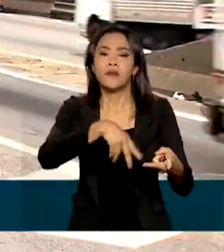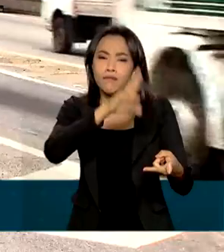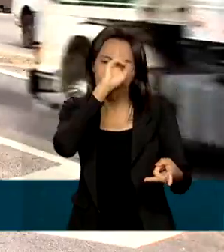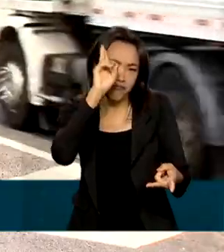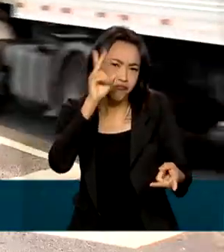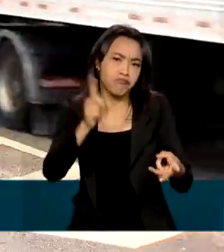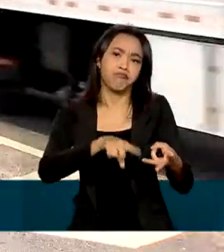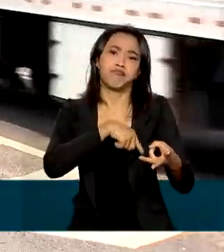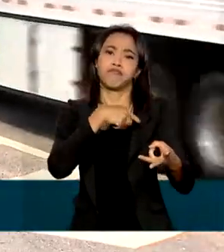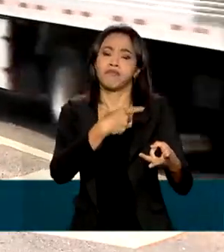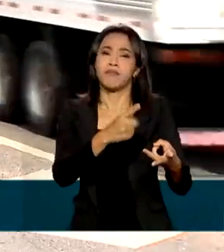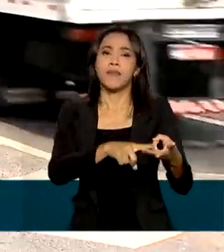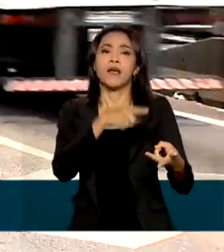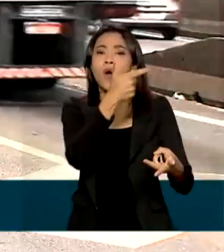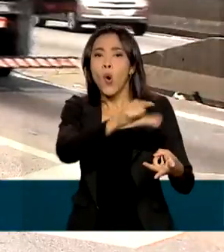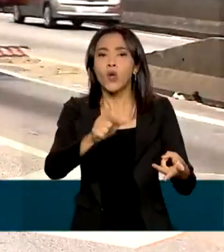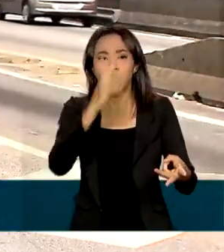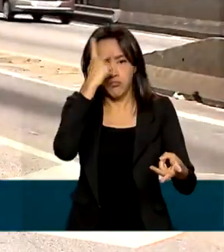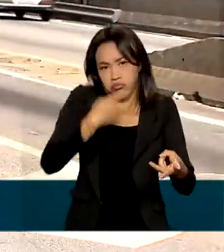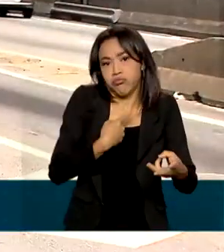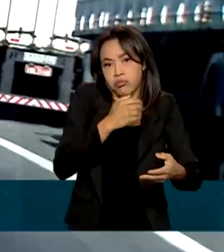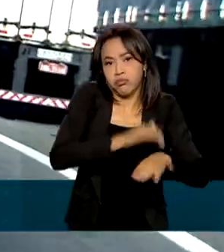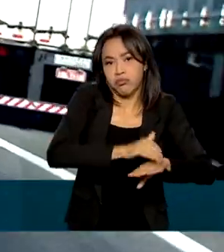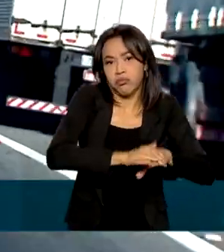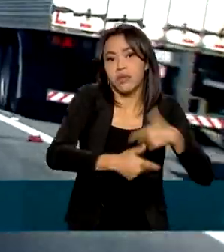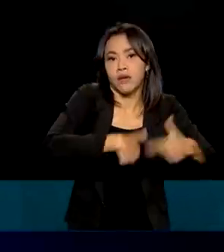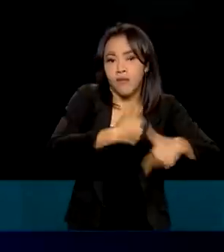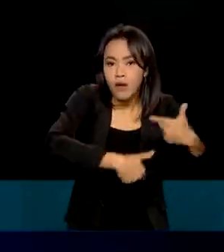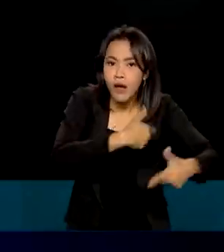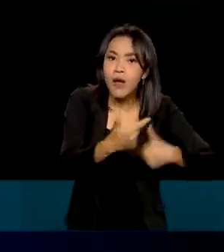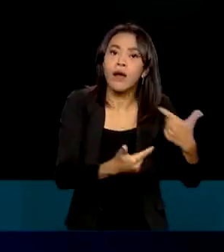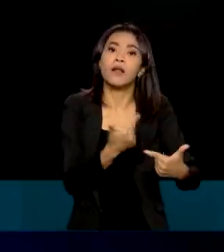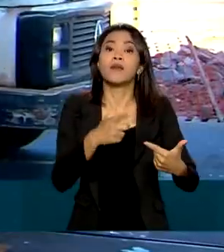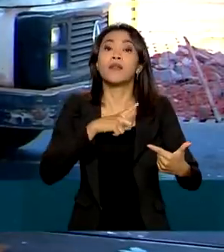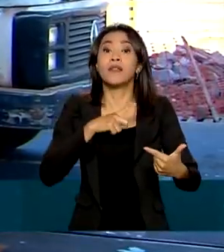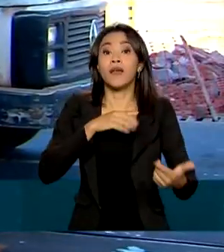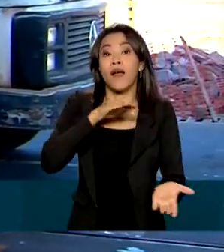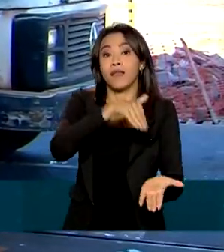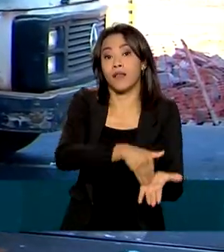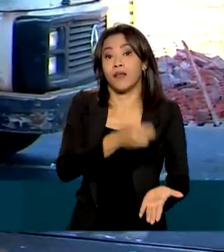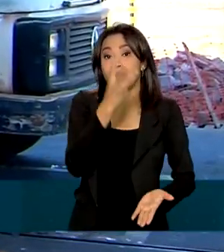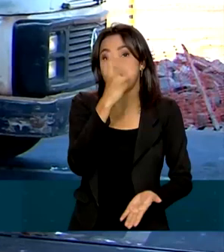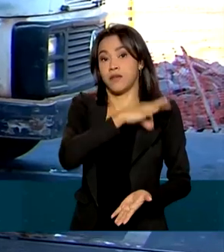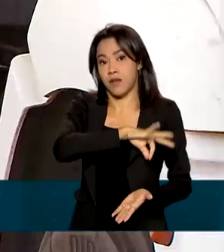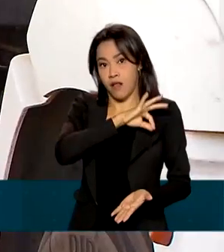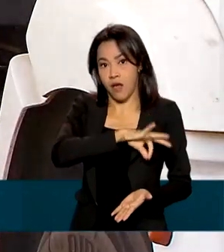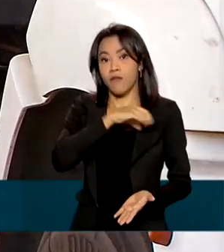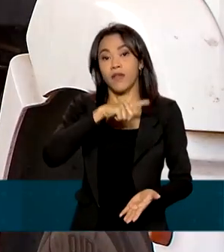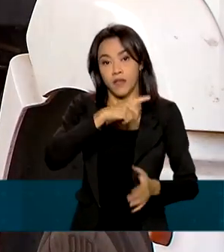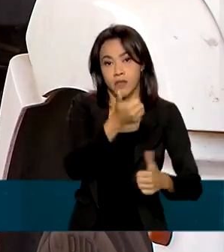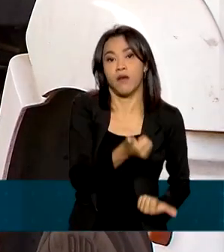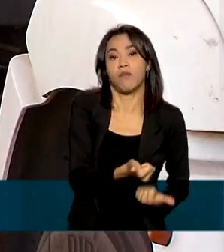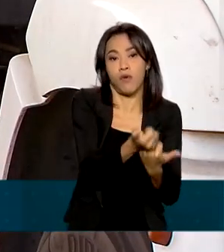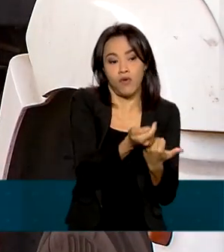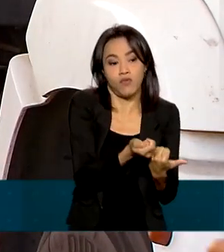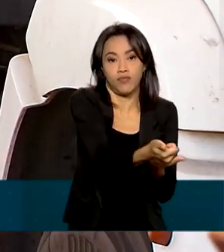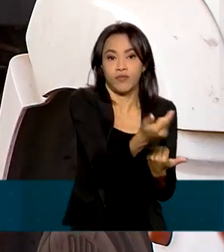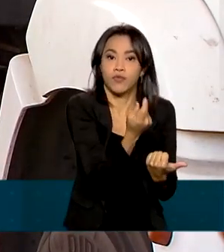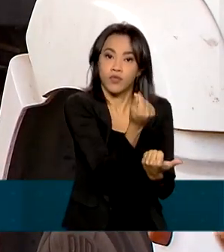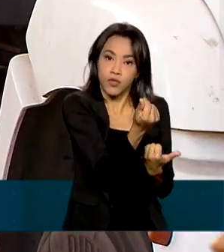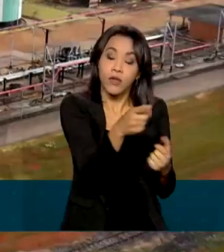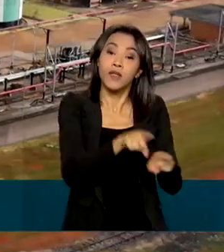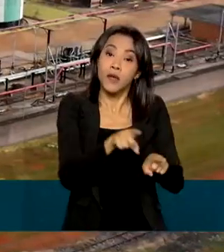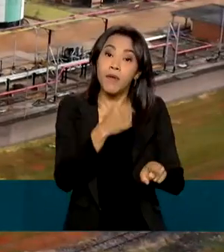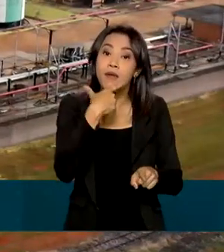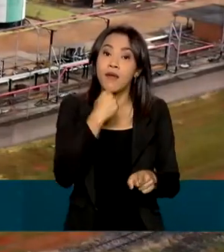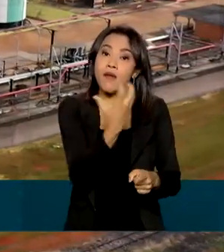trabalham nas ruas com entregas e que têm uma renda familiar de até três salários mínimos e, de preferência, aqueles que recebem